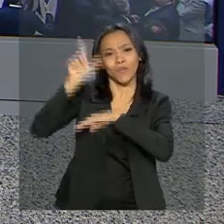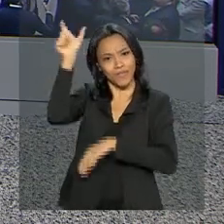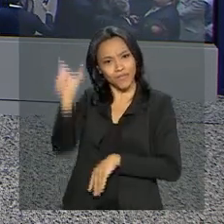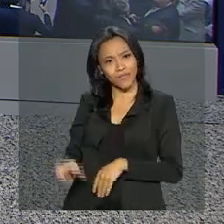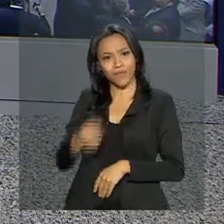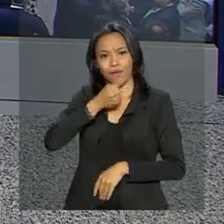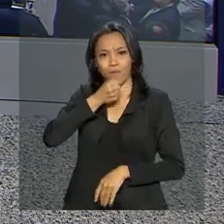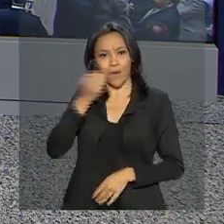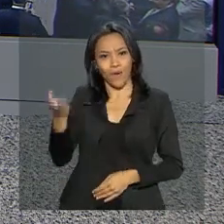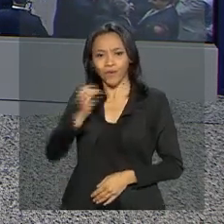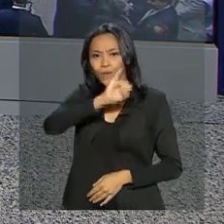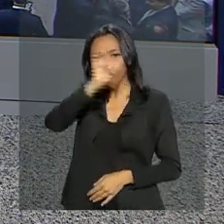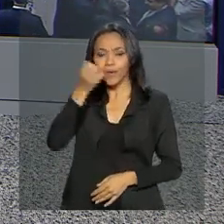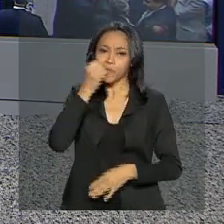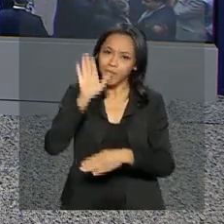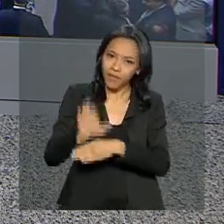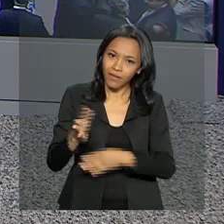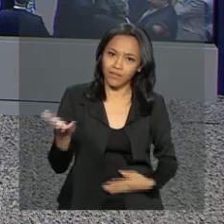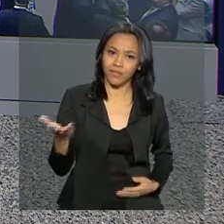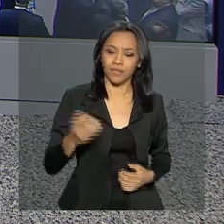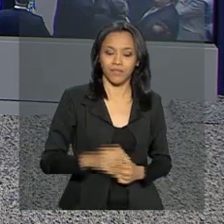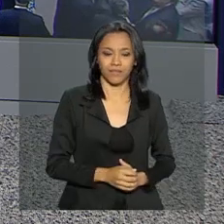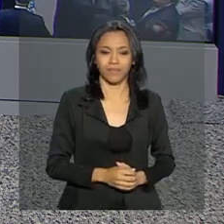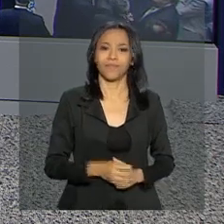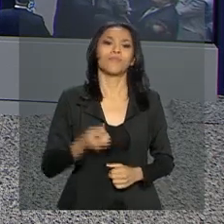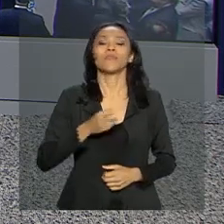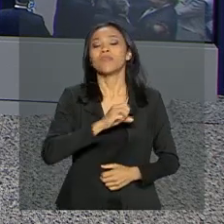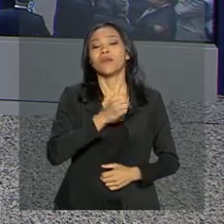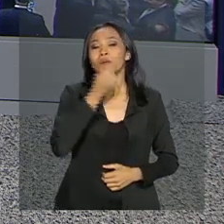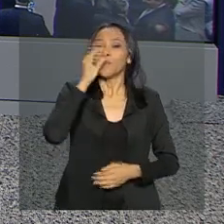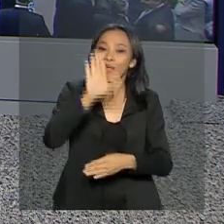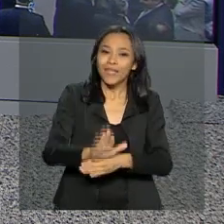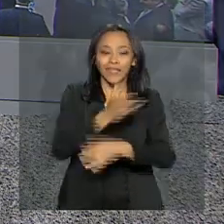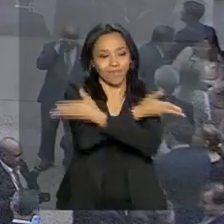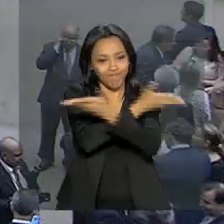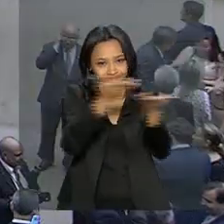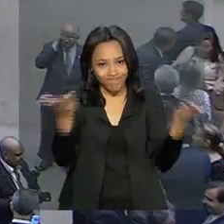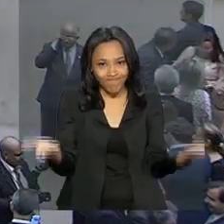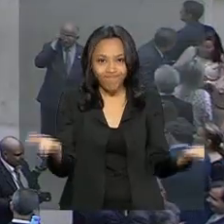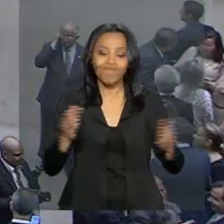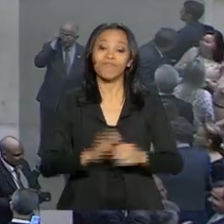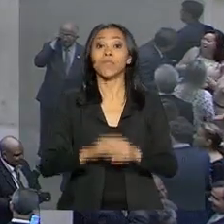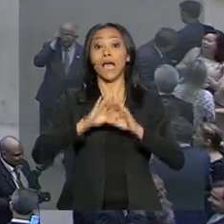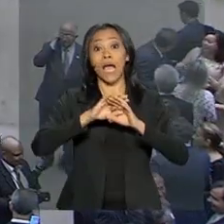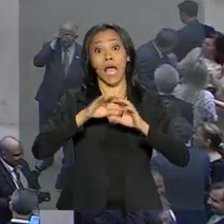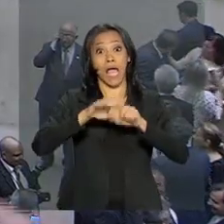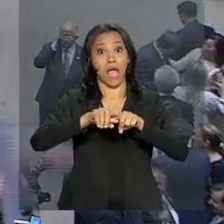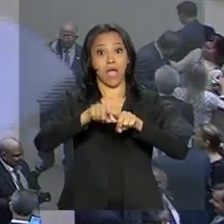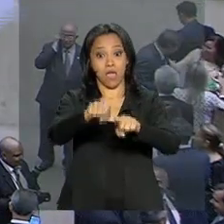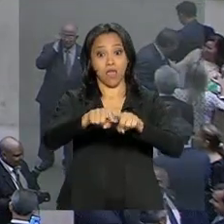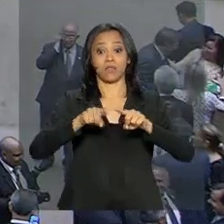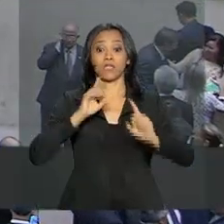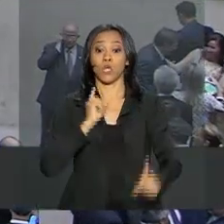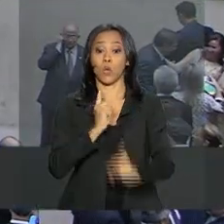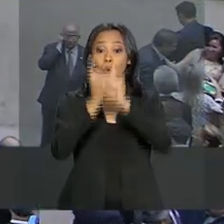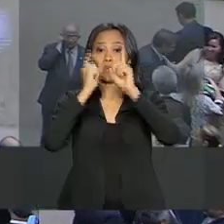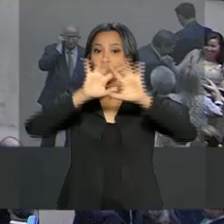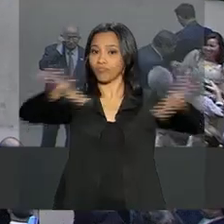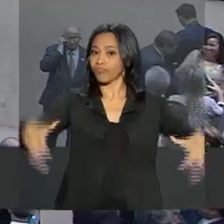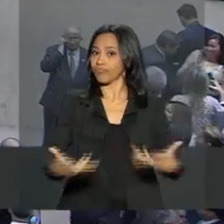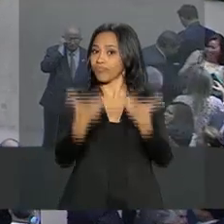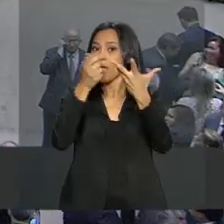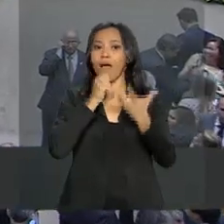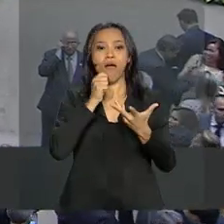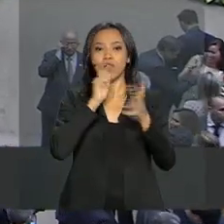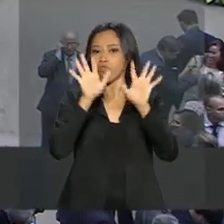Pereira. Olá, Ney, boa tarde. Boa tarde, Alessandra. Boa tarde a todos. A sessão solene ainda não terminou. Neste momento, o deputado